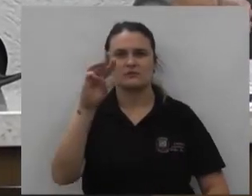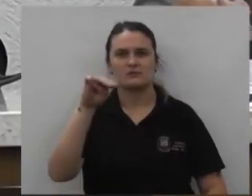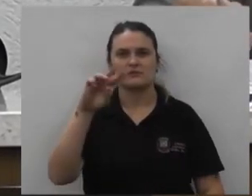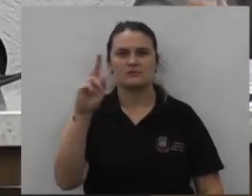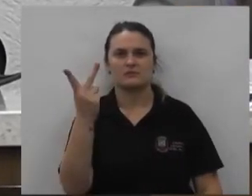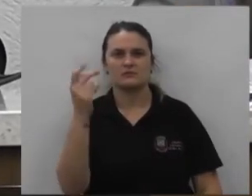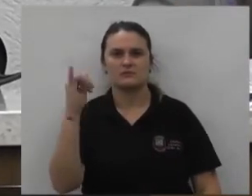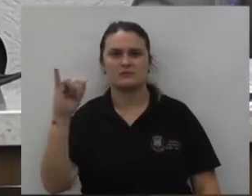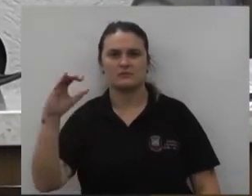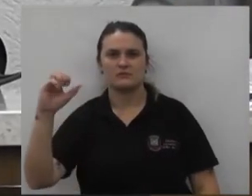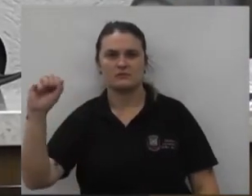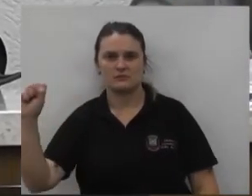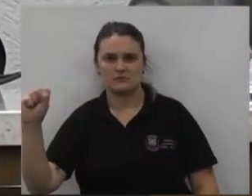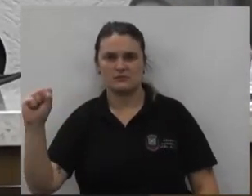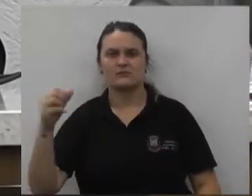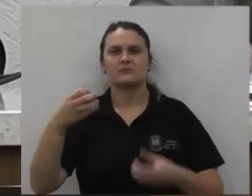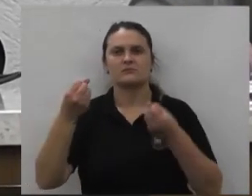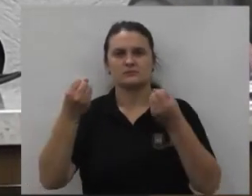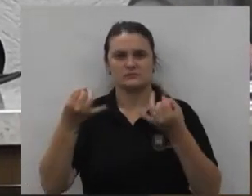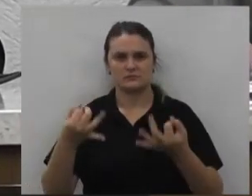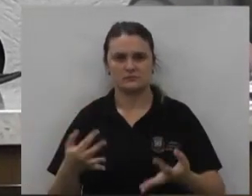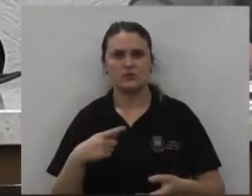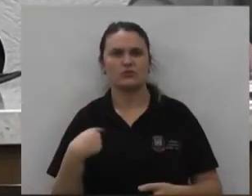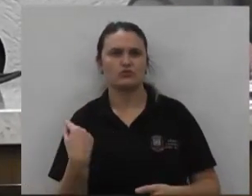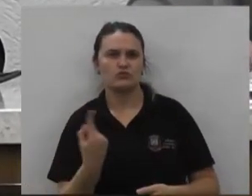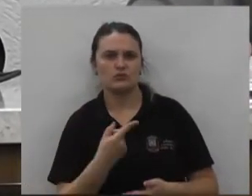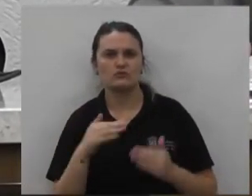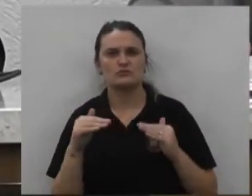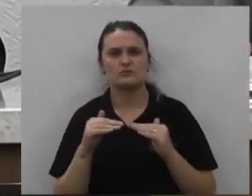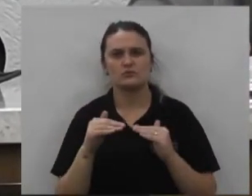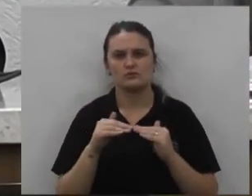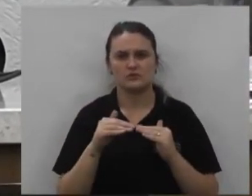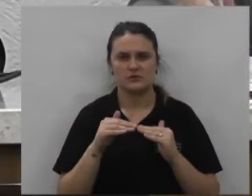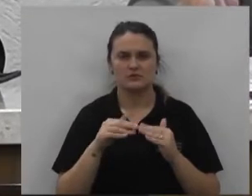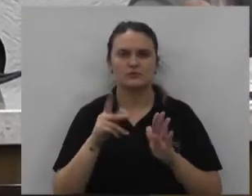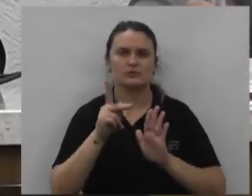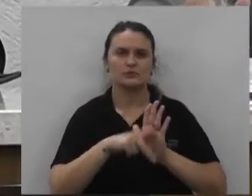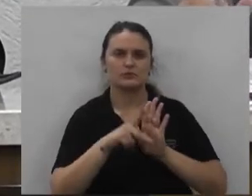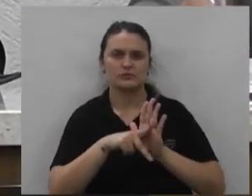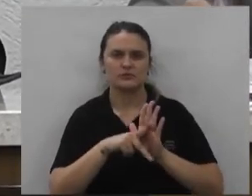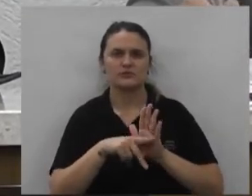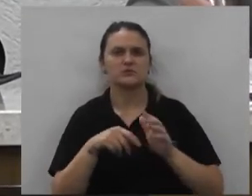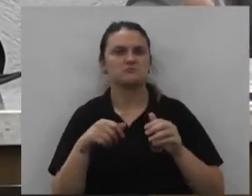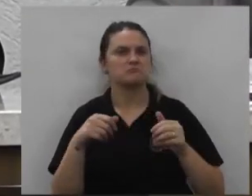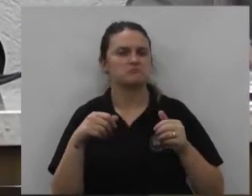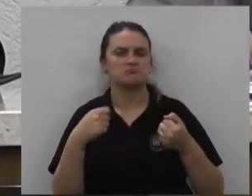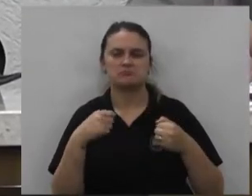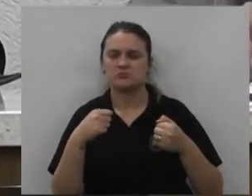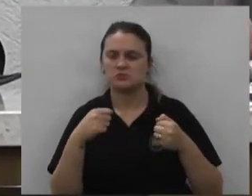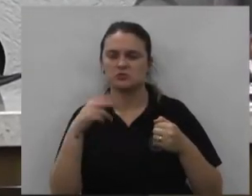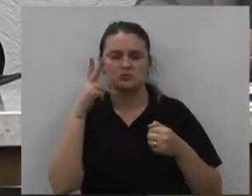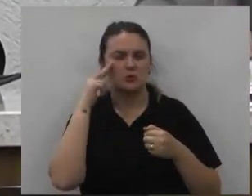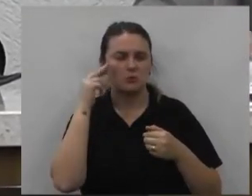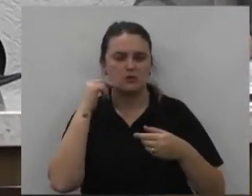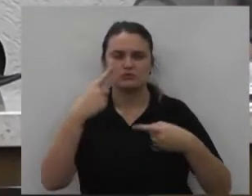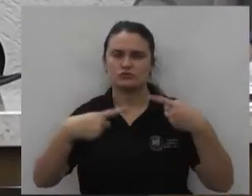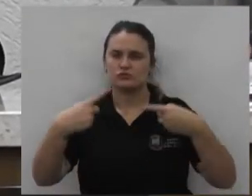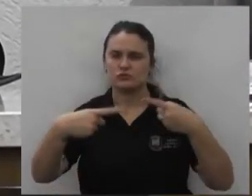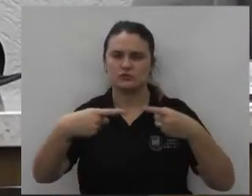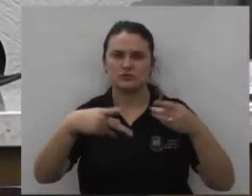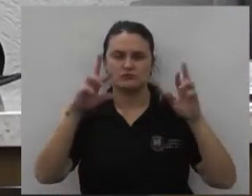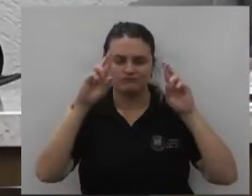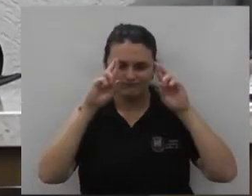e s fundamentação somos de parecer favorável ao projeto devendo mesmo seguir os trâmites